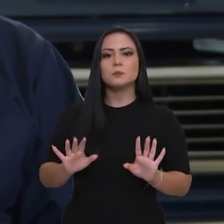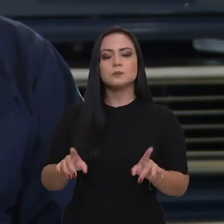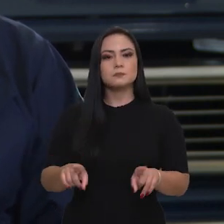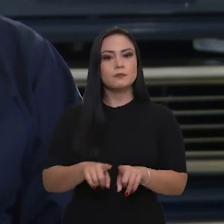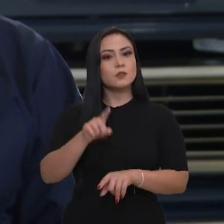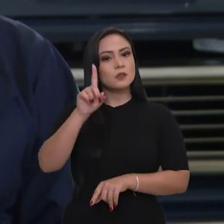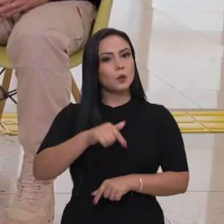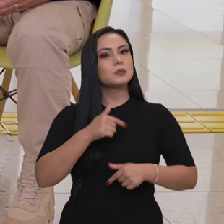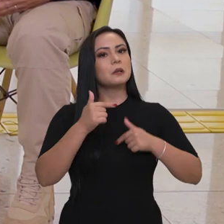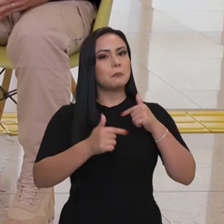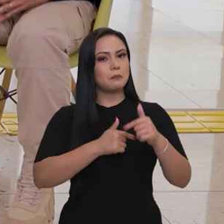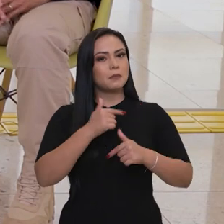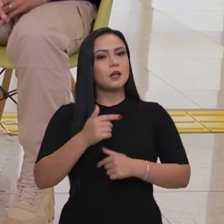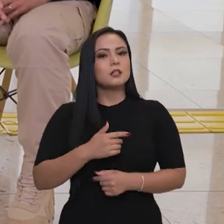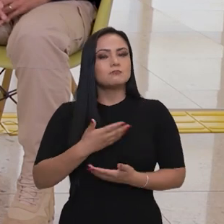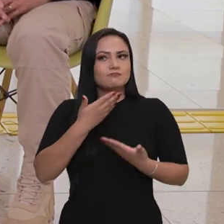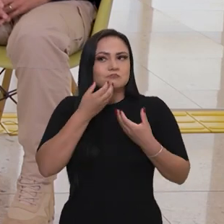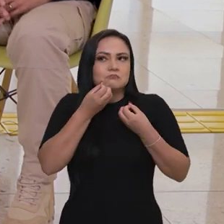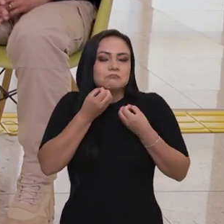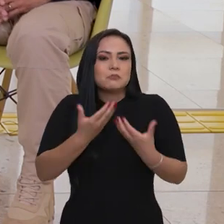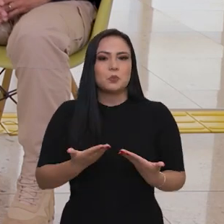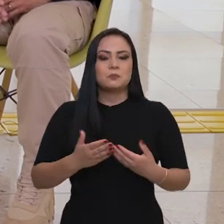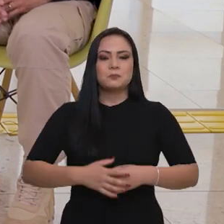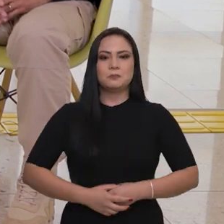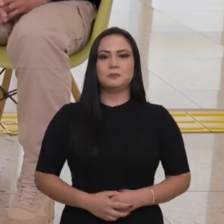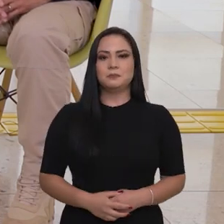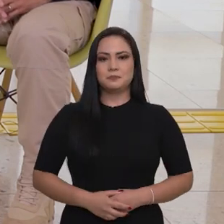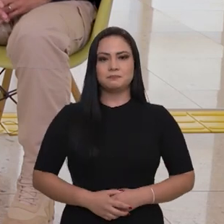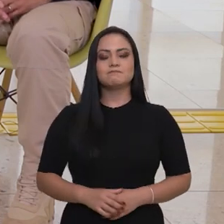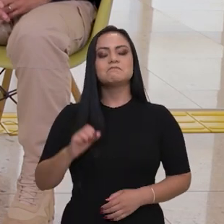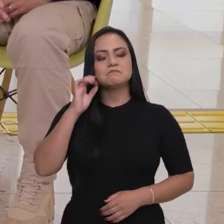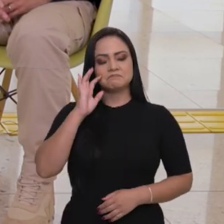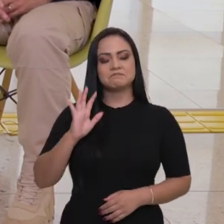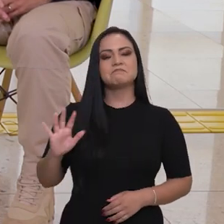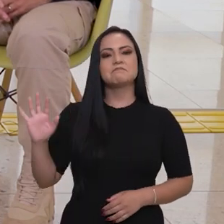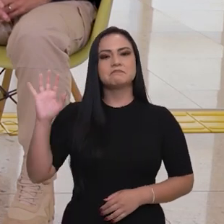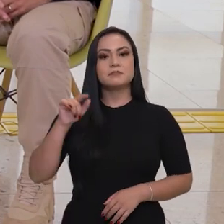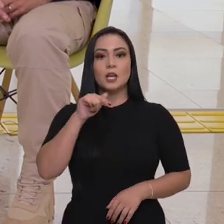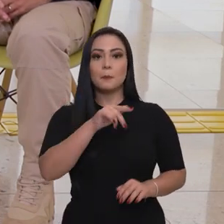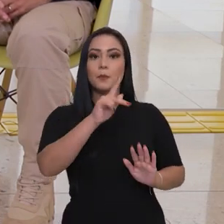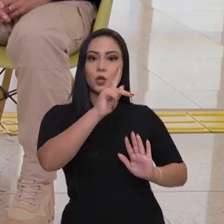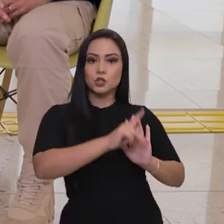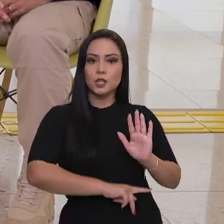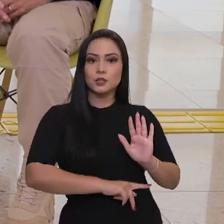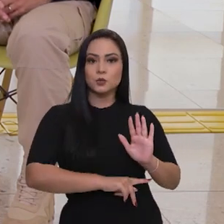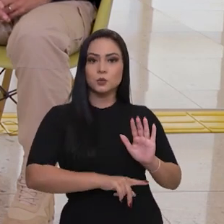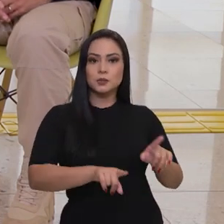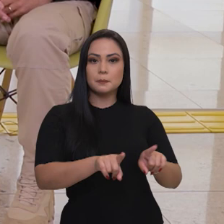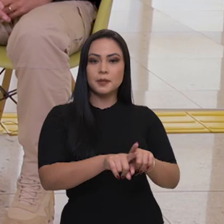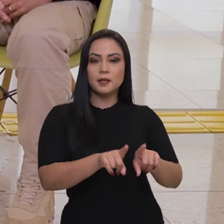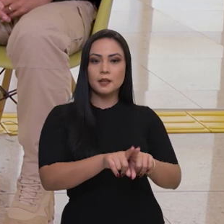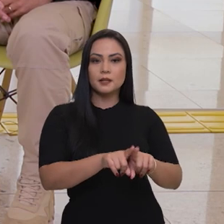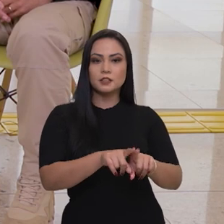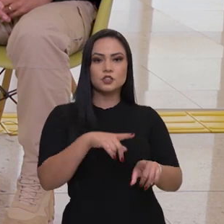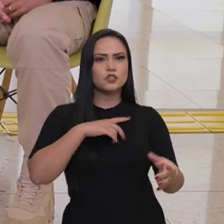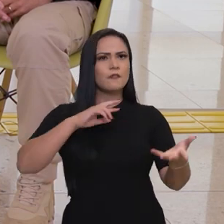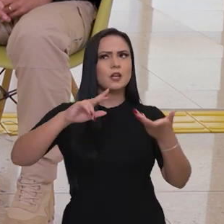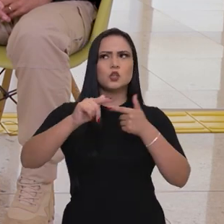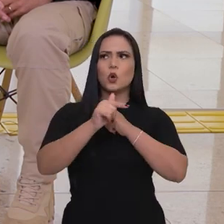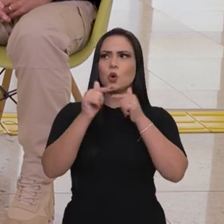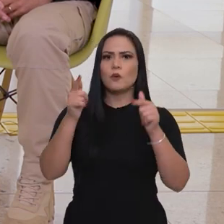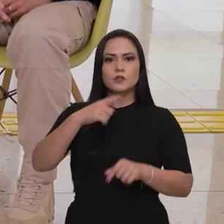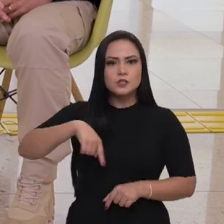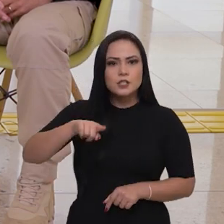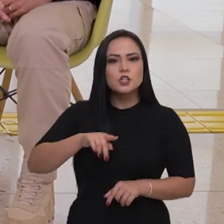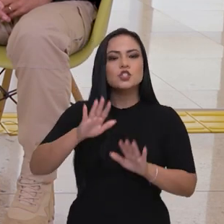é um trabalho muito gratificante. Imagino. E esse projeto também, e vários